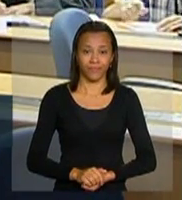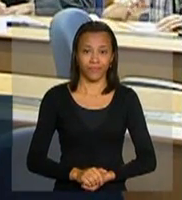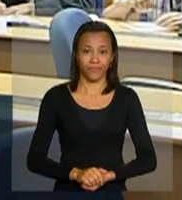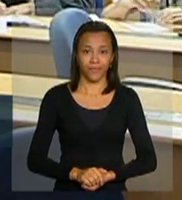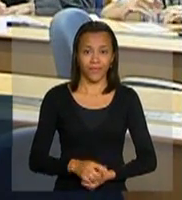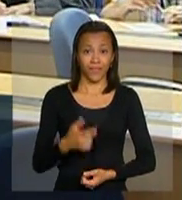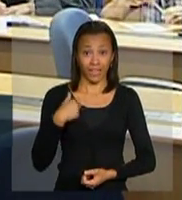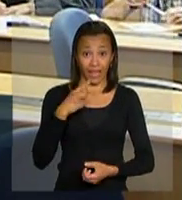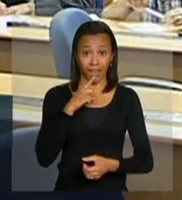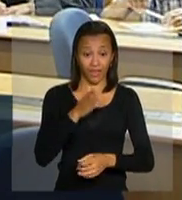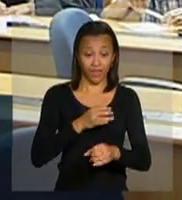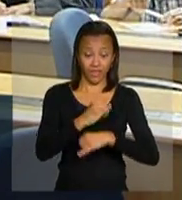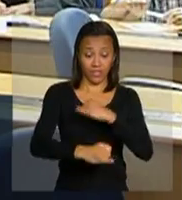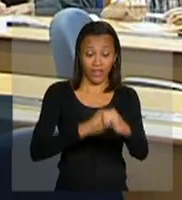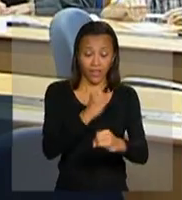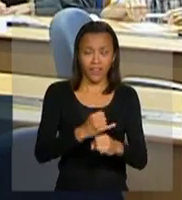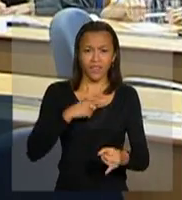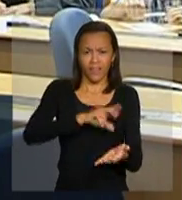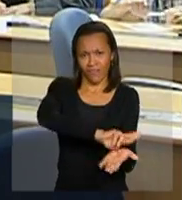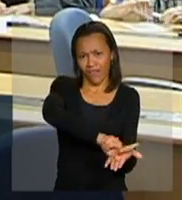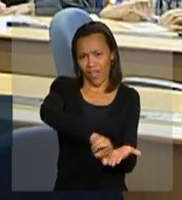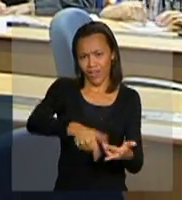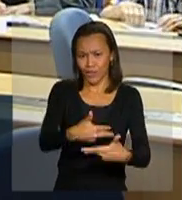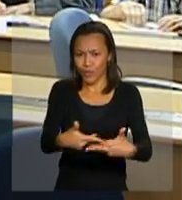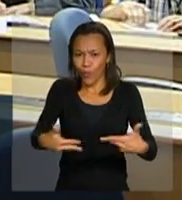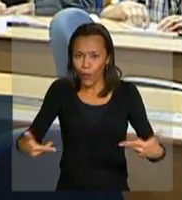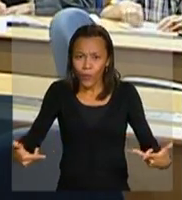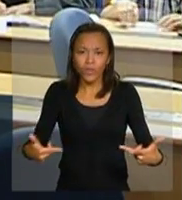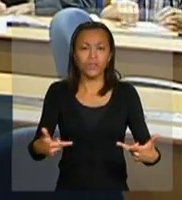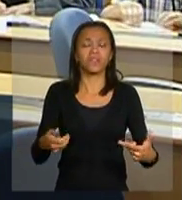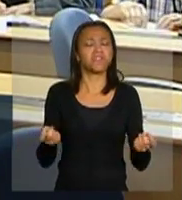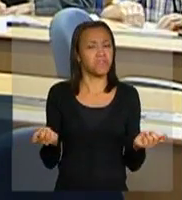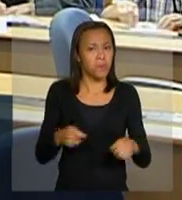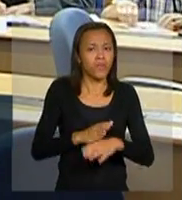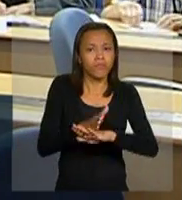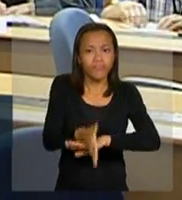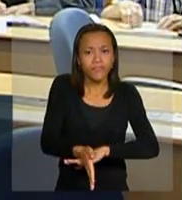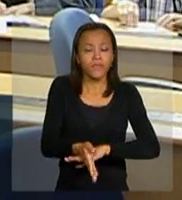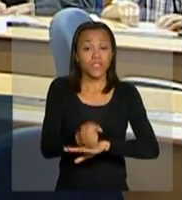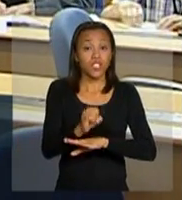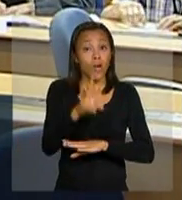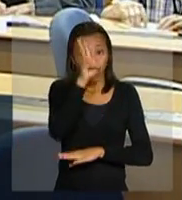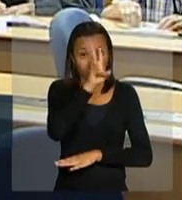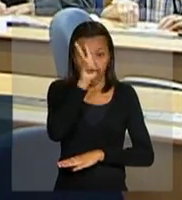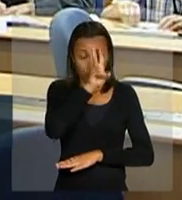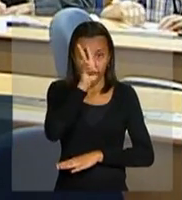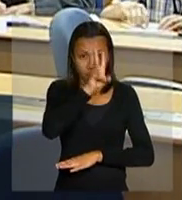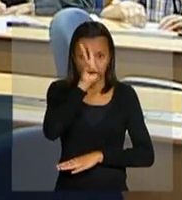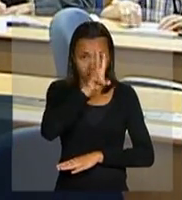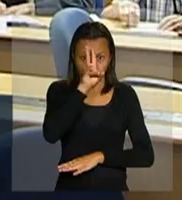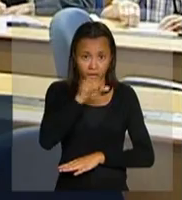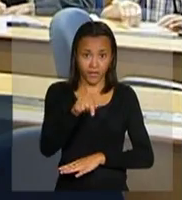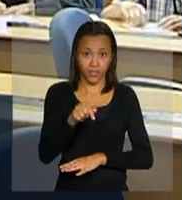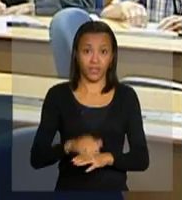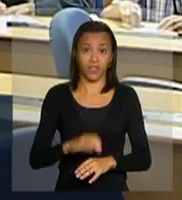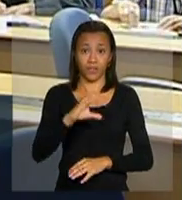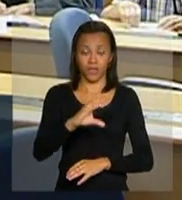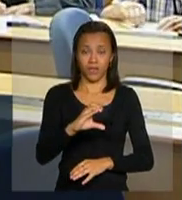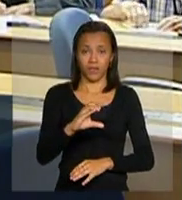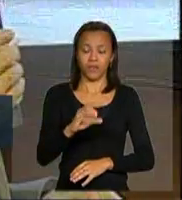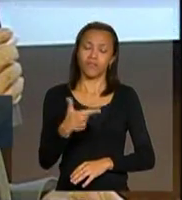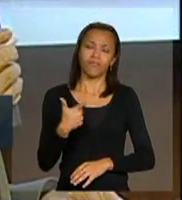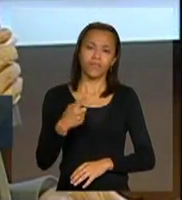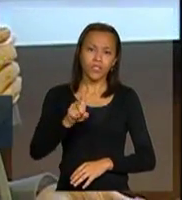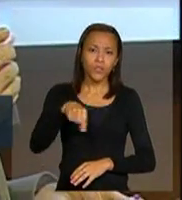Na internet, então, tem várias coisas na internet para serem... Só para lembrar aqui essa produção do Chapuri na gestão